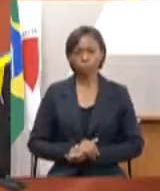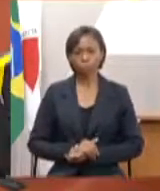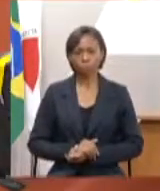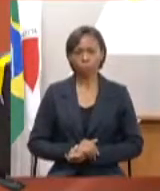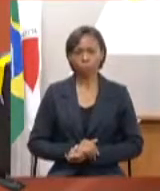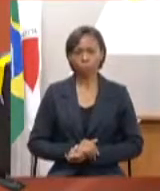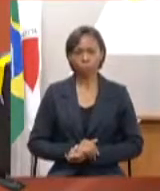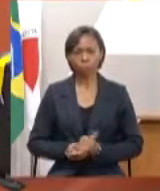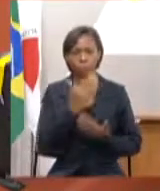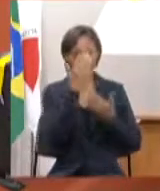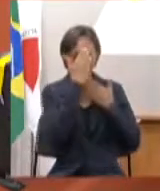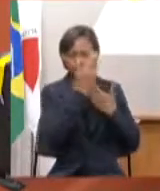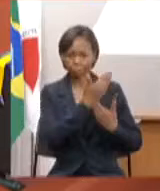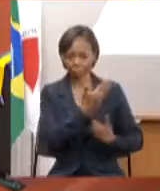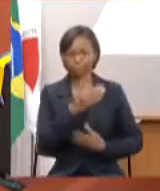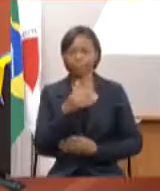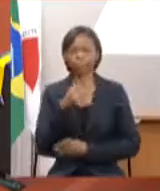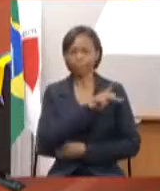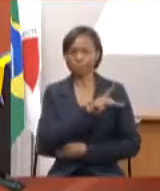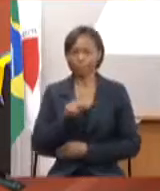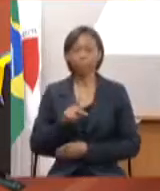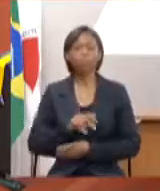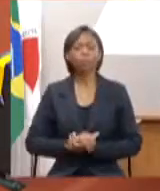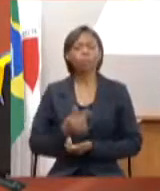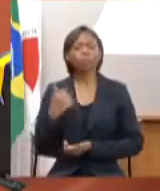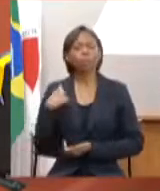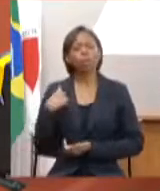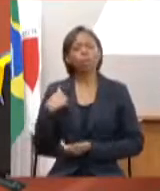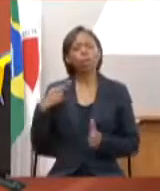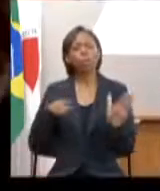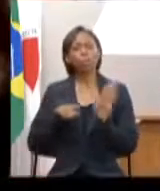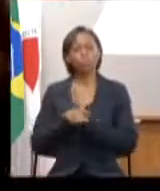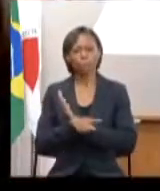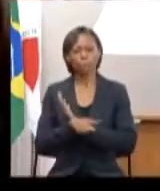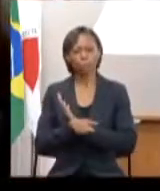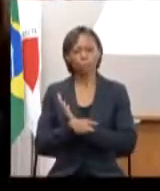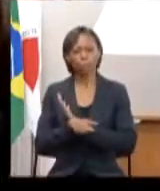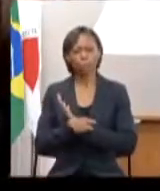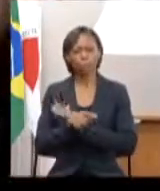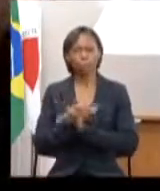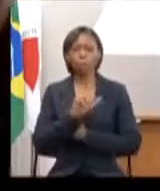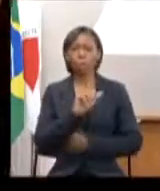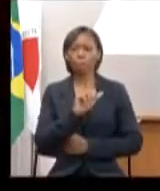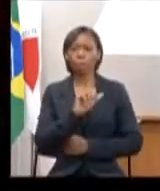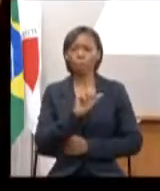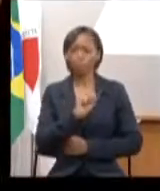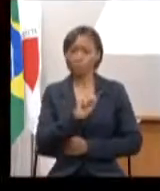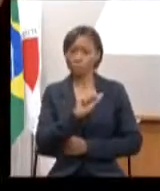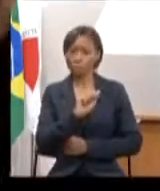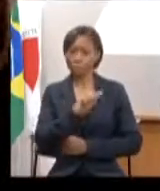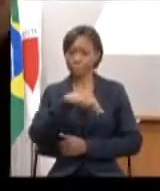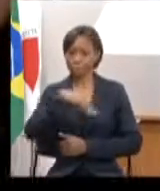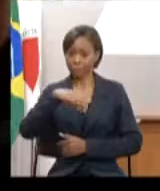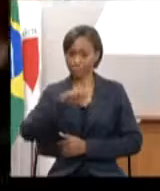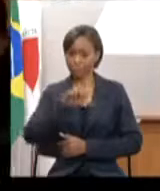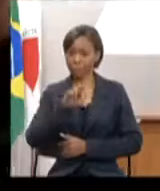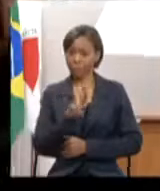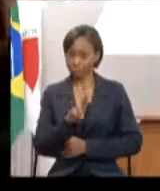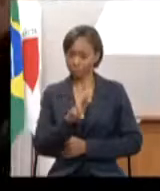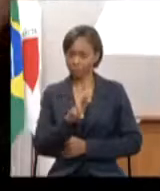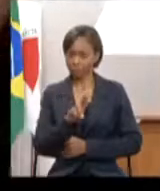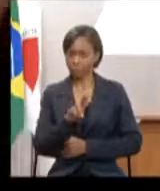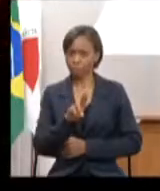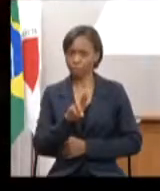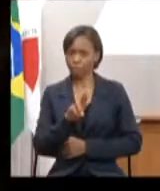obrigado presidente minha pergunta ela se dirige ao o Sâmia eu o André os dois não